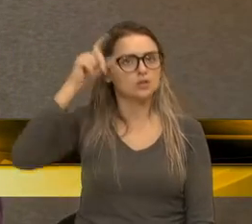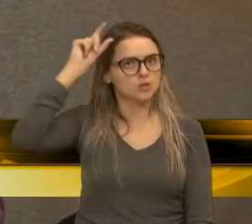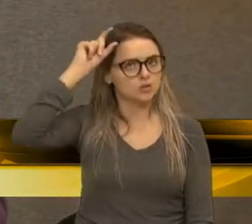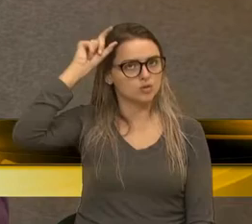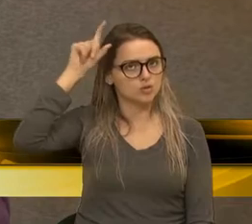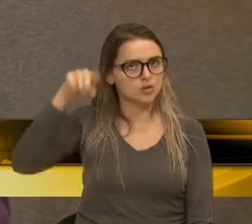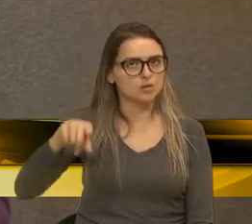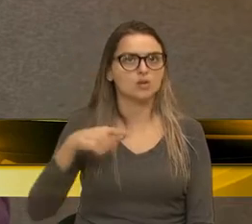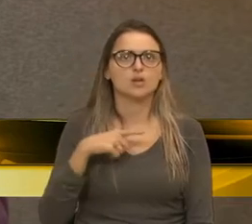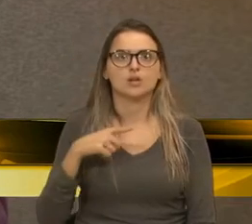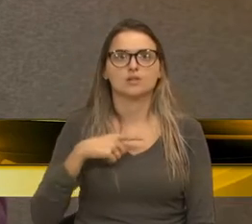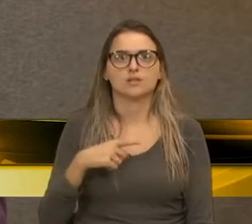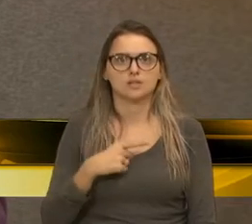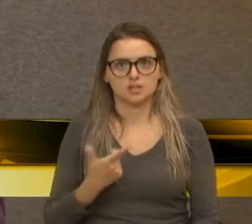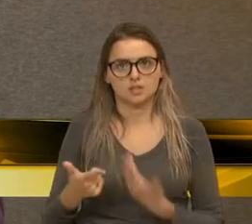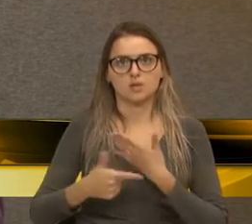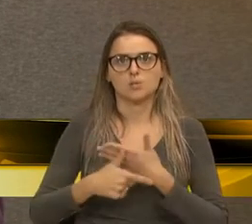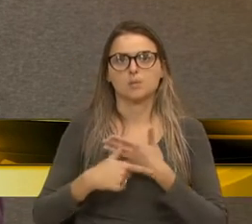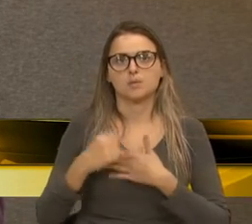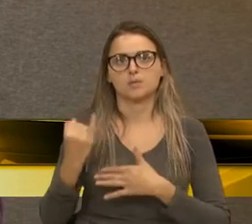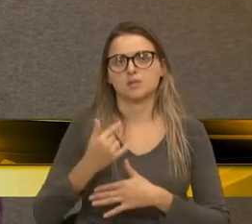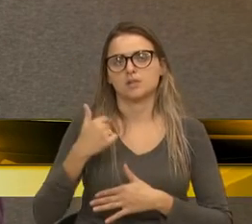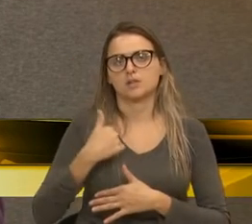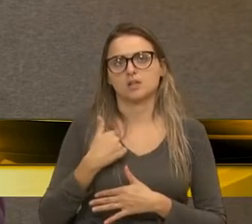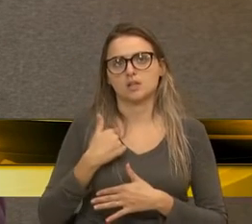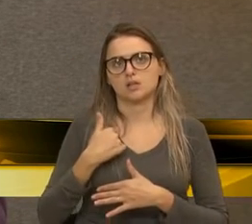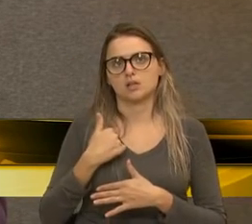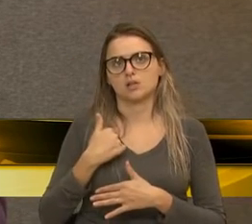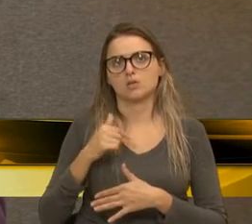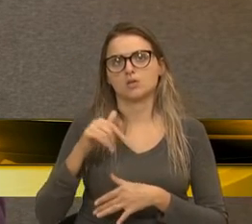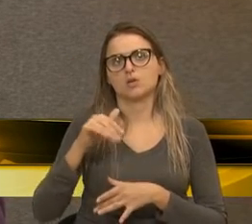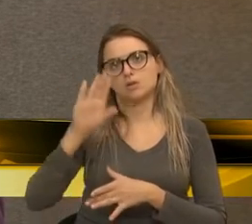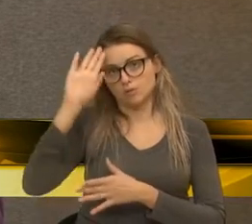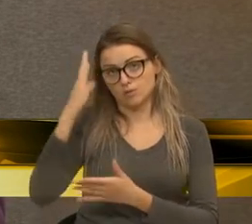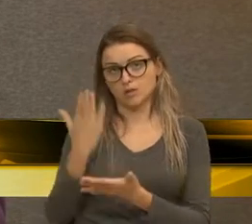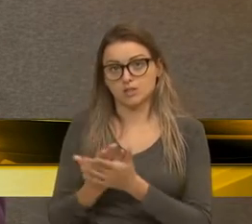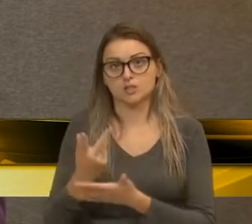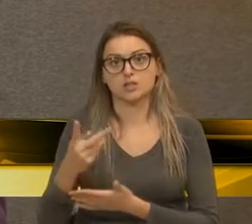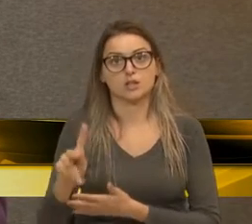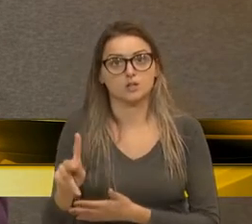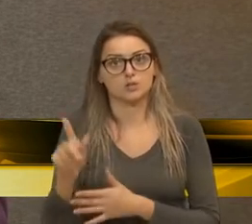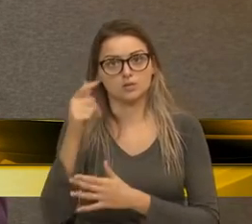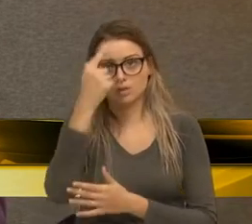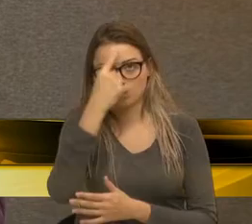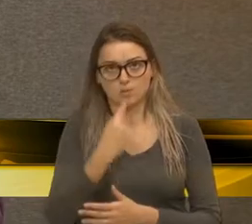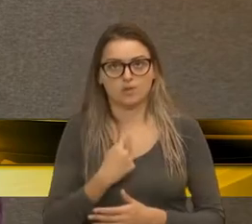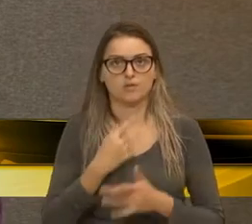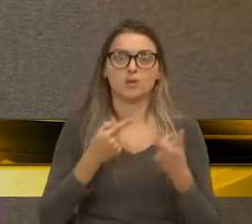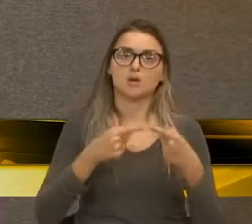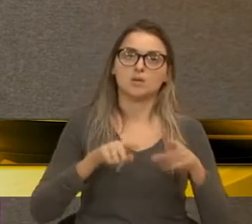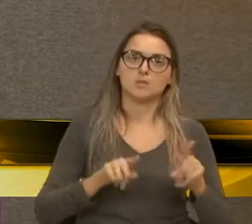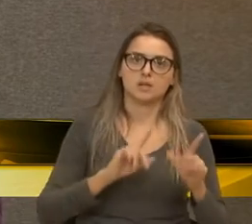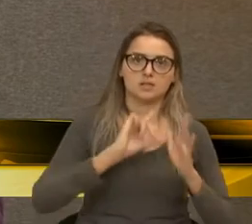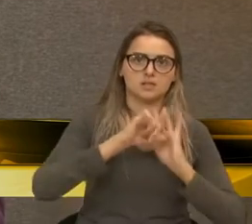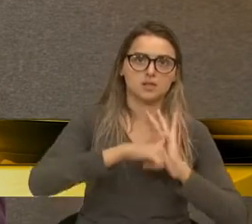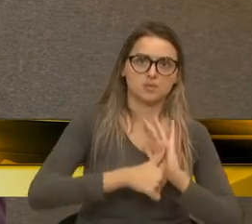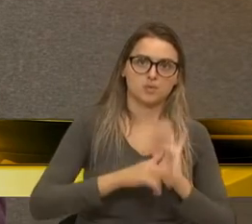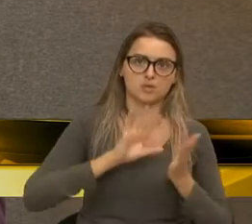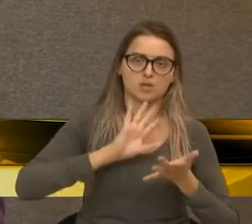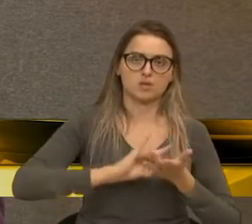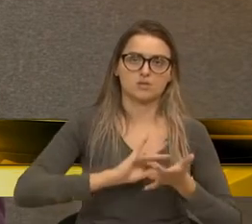Excelência tem crédito comigo, e eu vou lhe dar um voto de confiança. Agora, por favor, que depois dessa